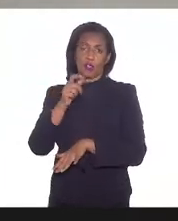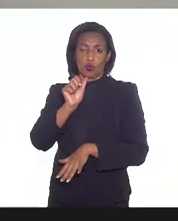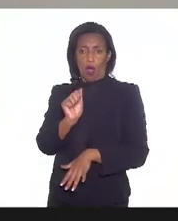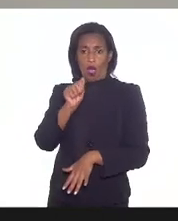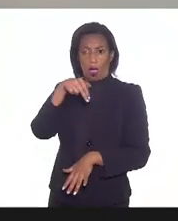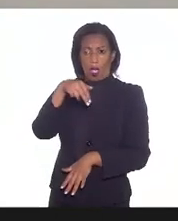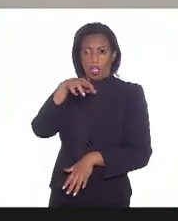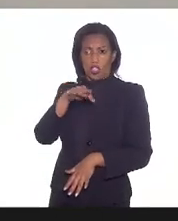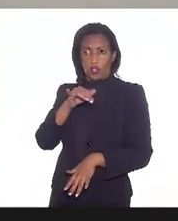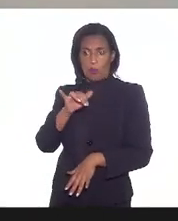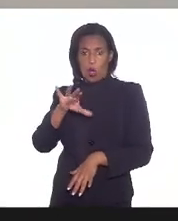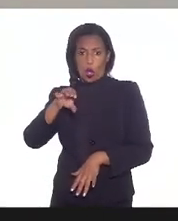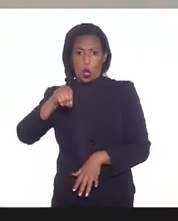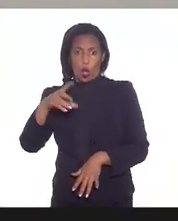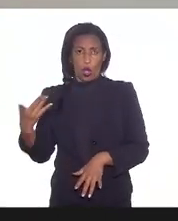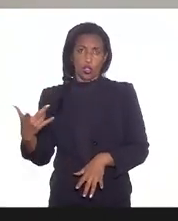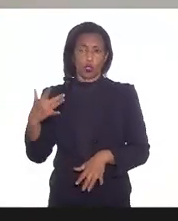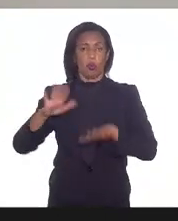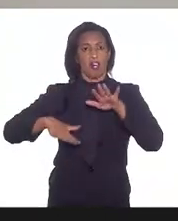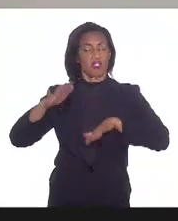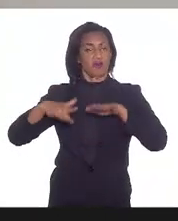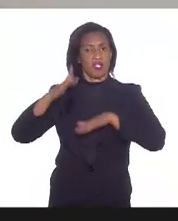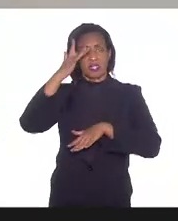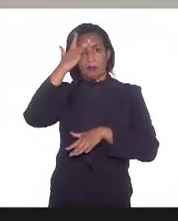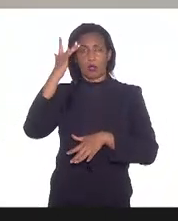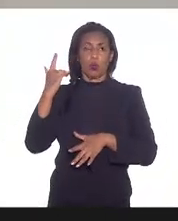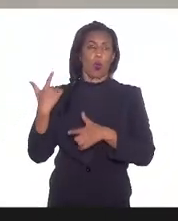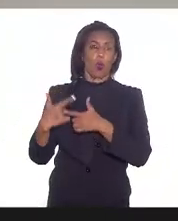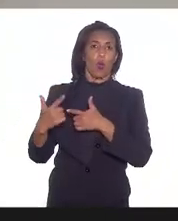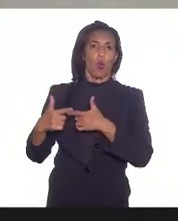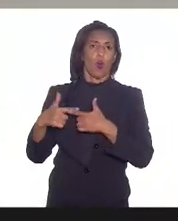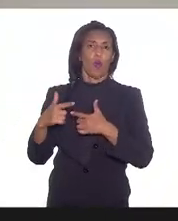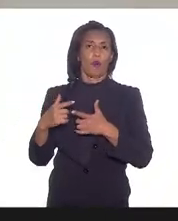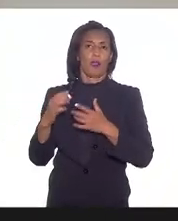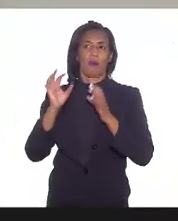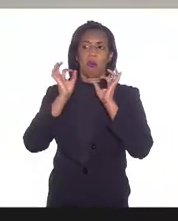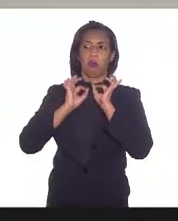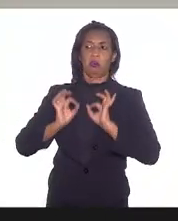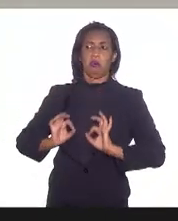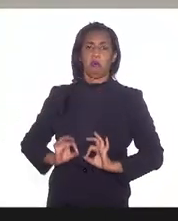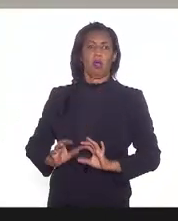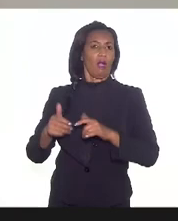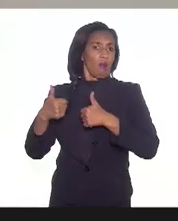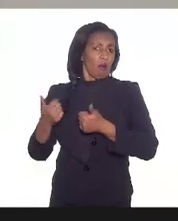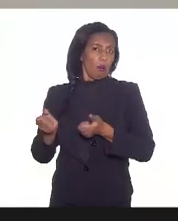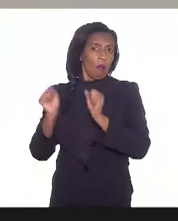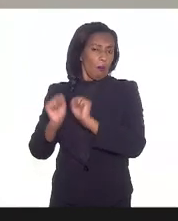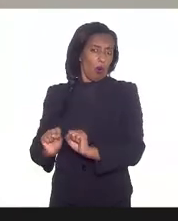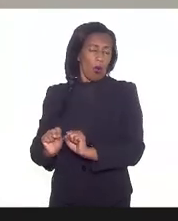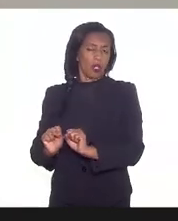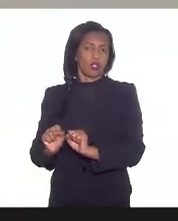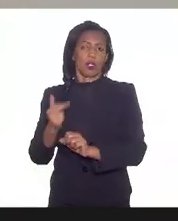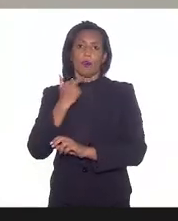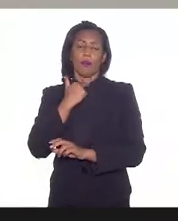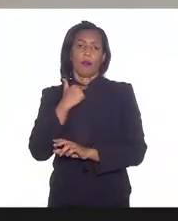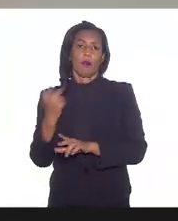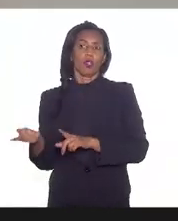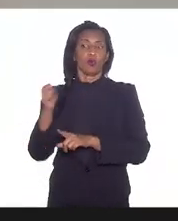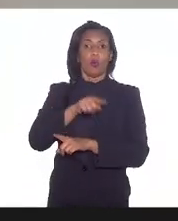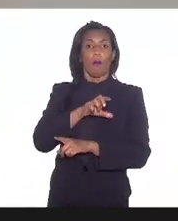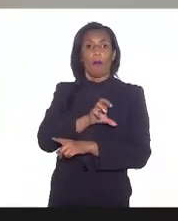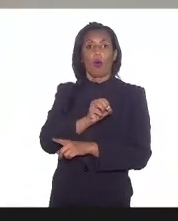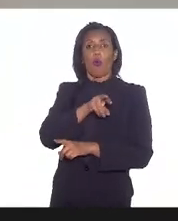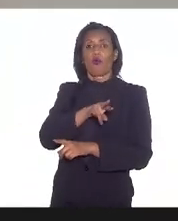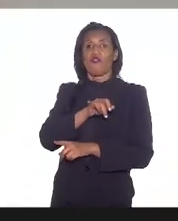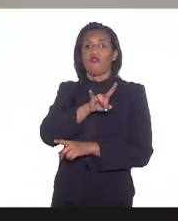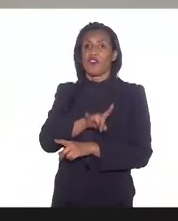que tem ali com uma covid com uma infecção bacteriana secundária mas não vai se encaixar para outras para outras pessoas